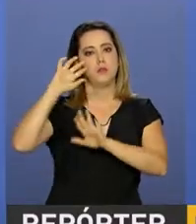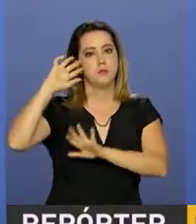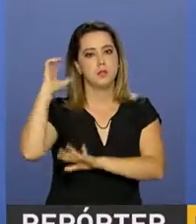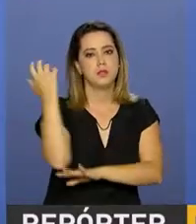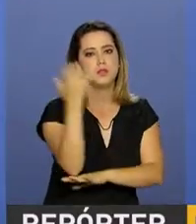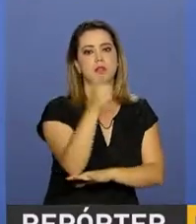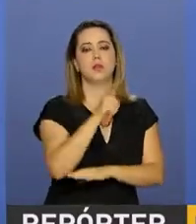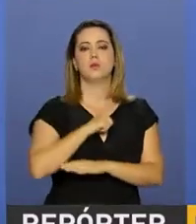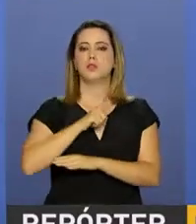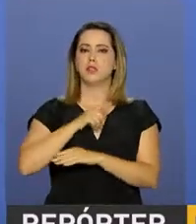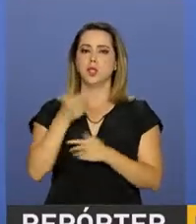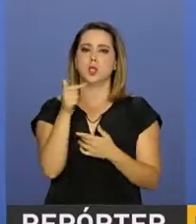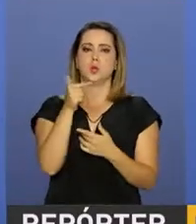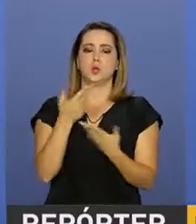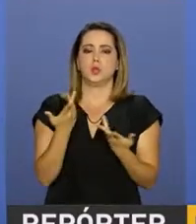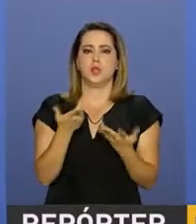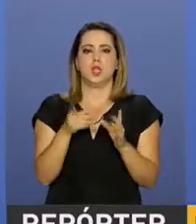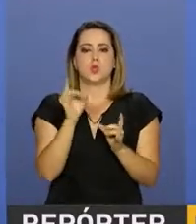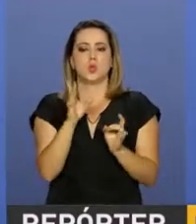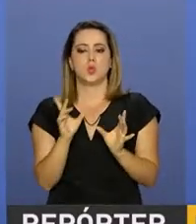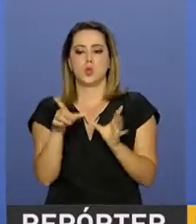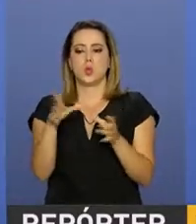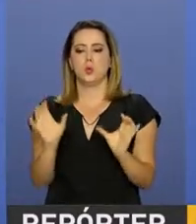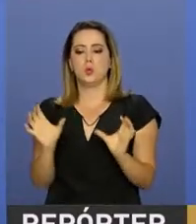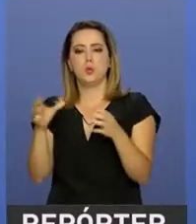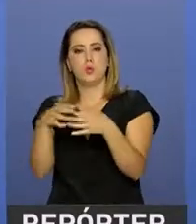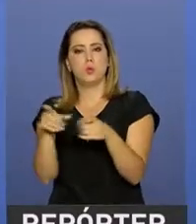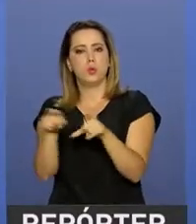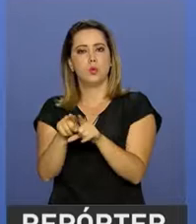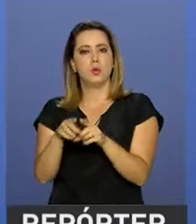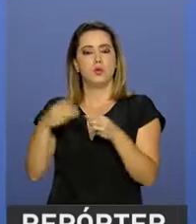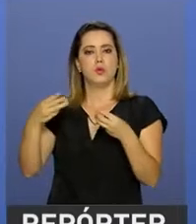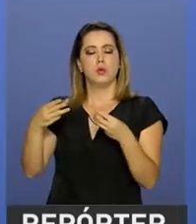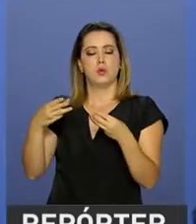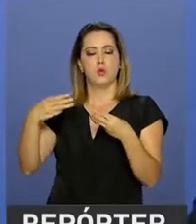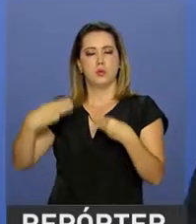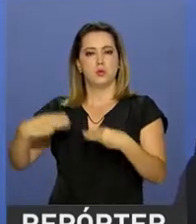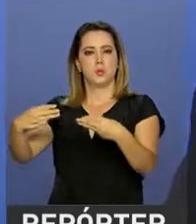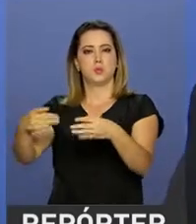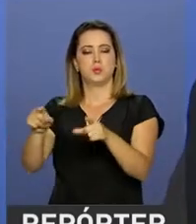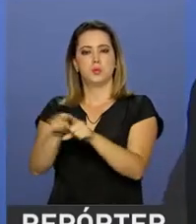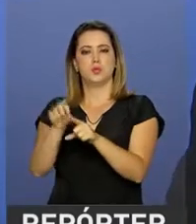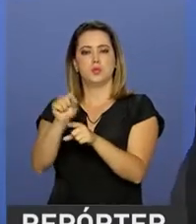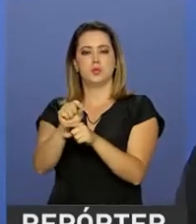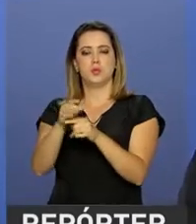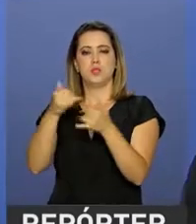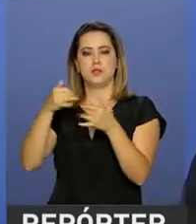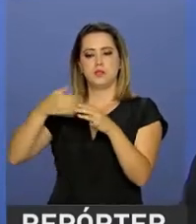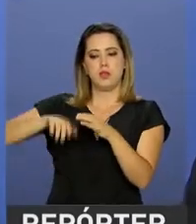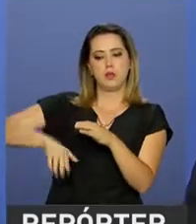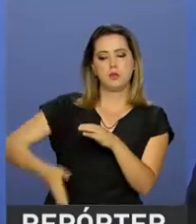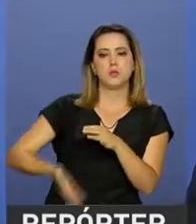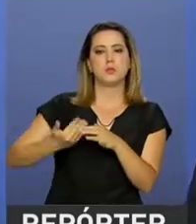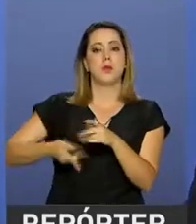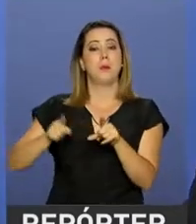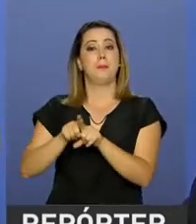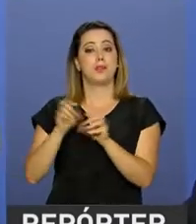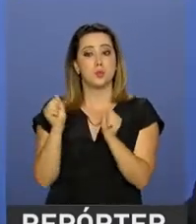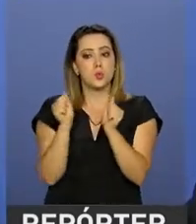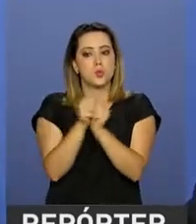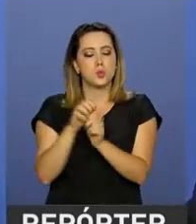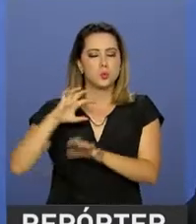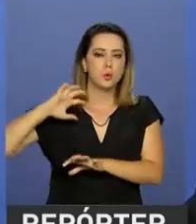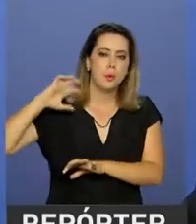em vigor, não analisado apenas pela Agência Nacional de Mineração, mas pelos órgãos de meio ambiente e de controle